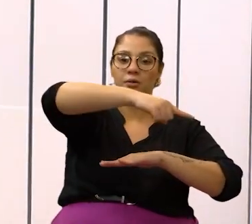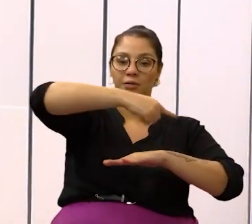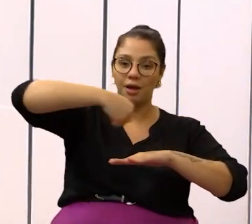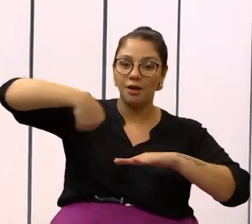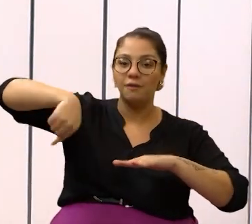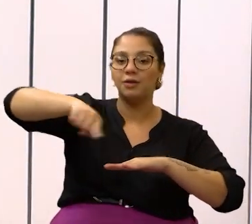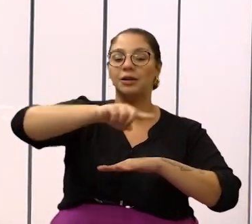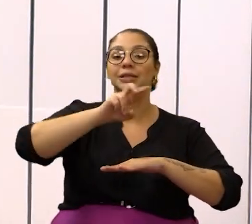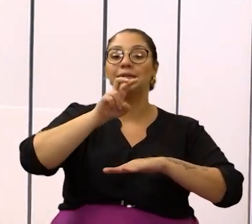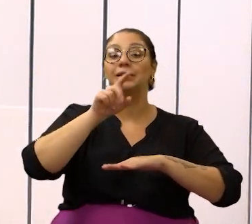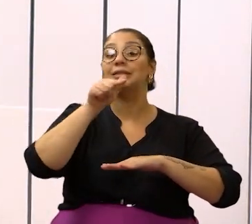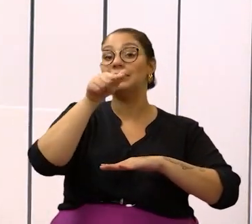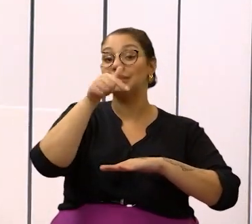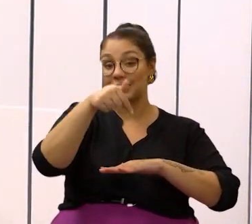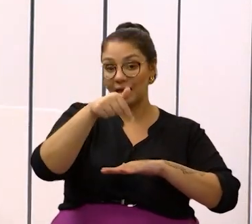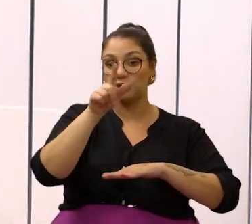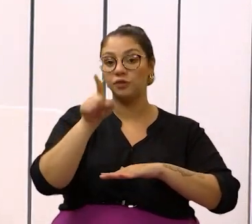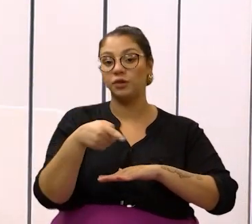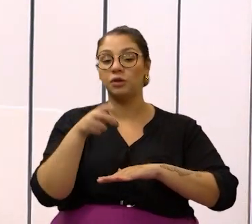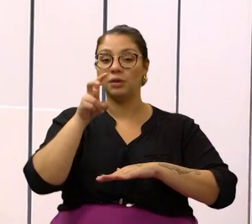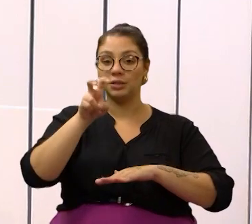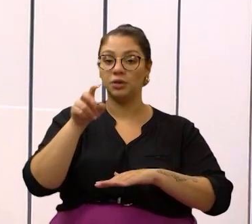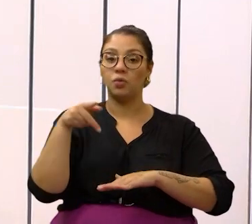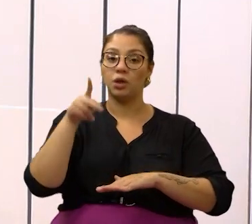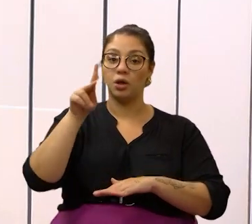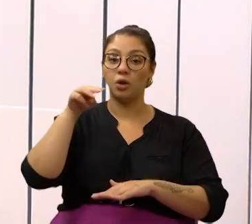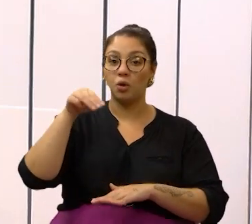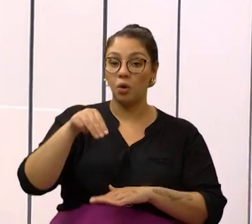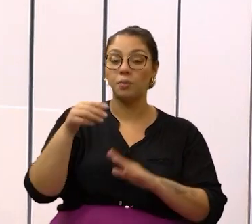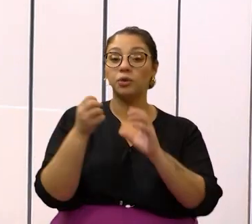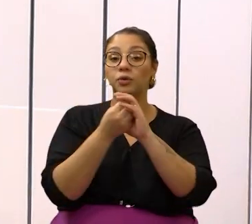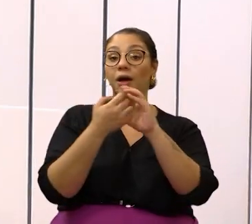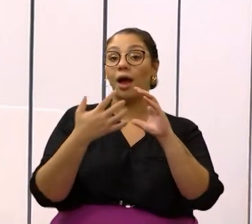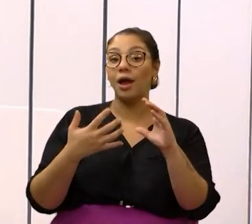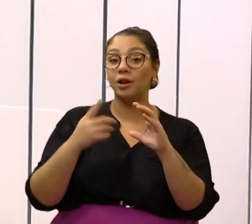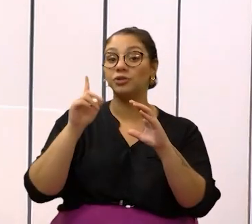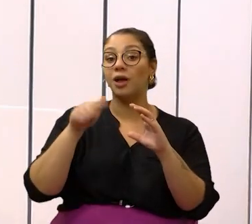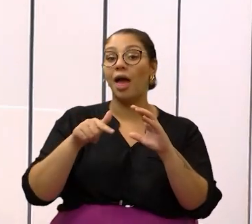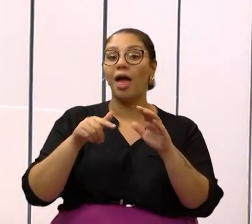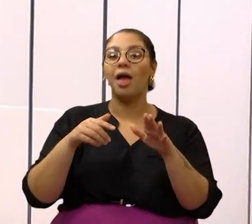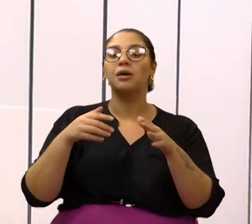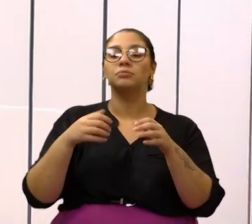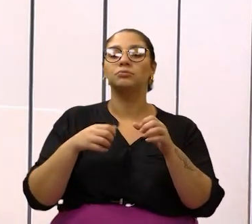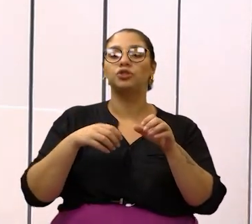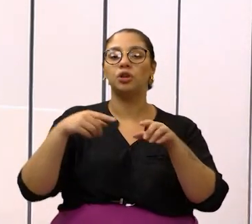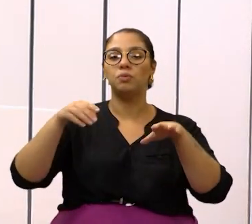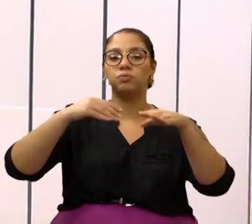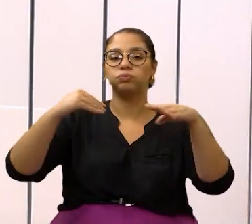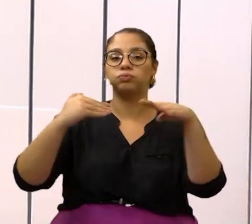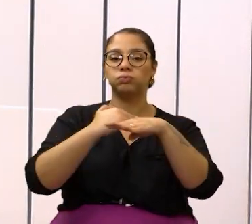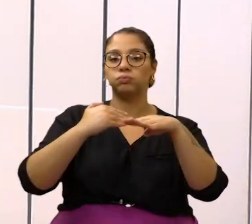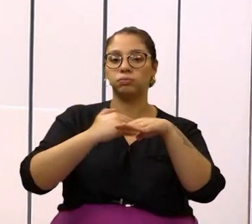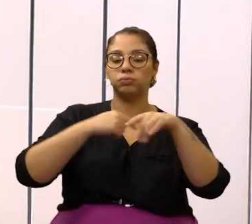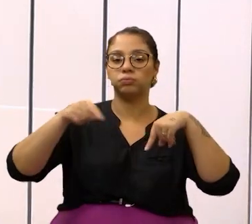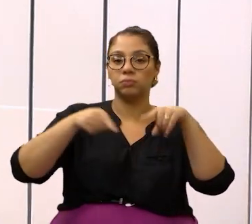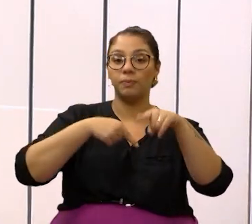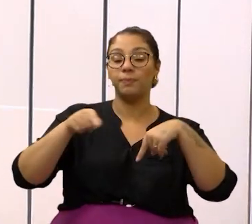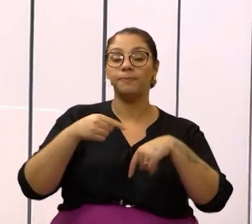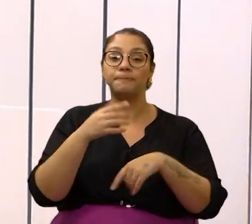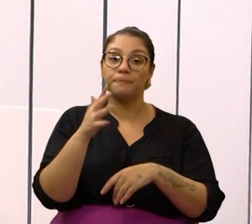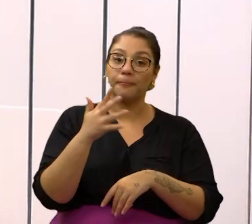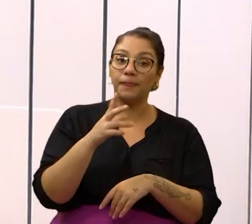7,5 quilômetros, com característica de percurso de estrada. São estimados